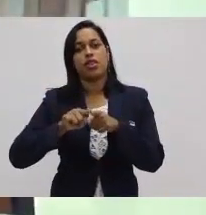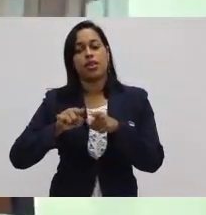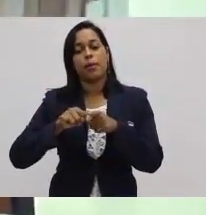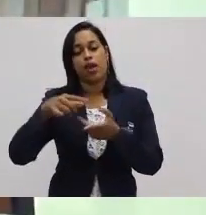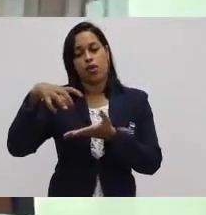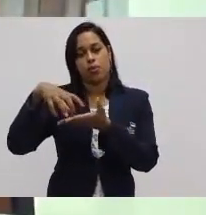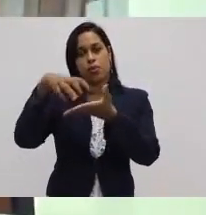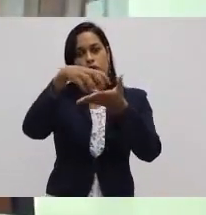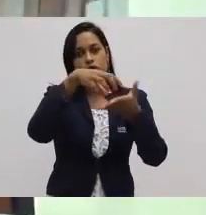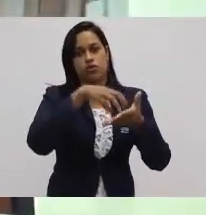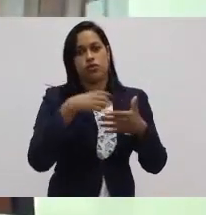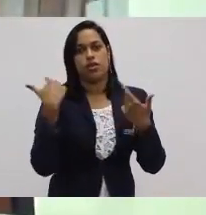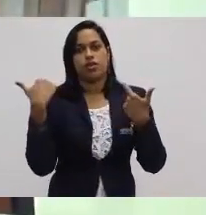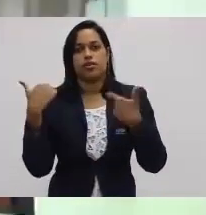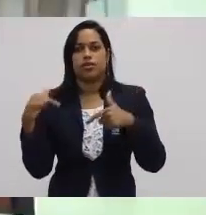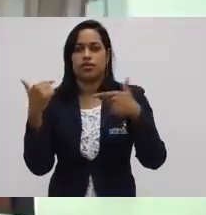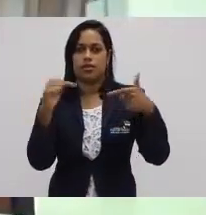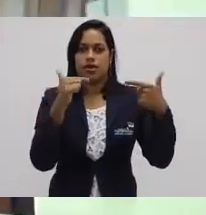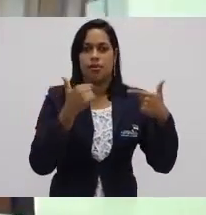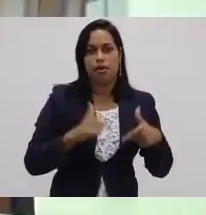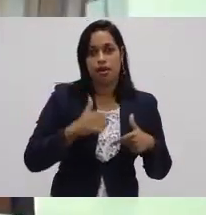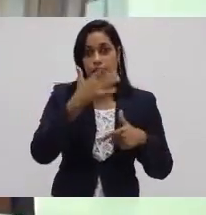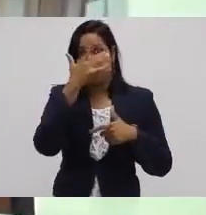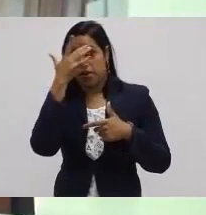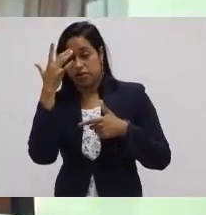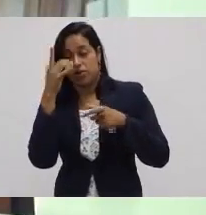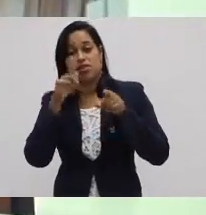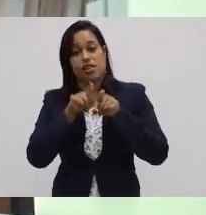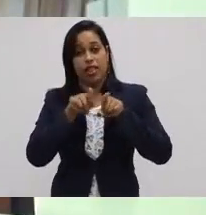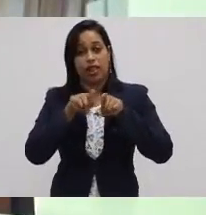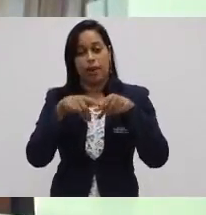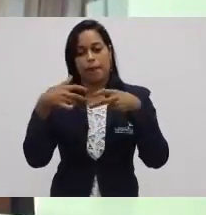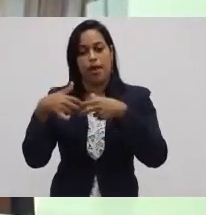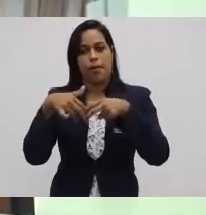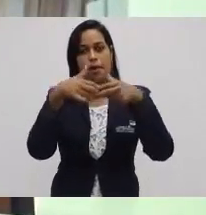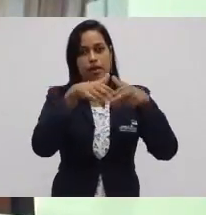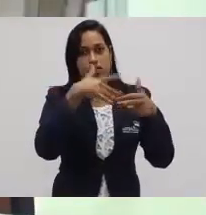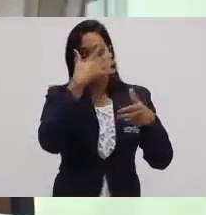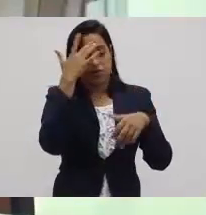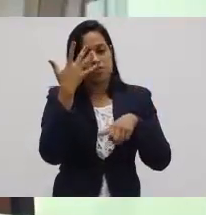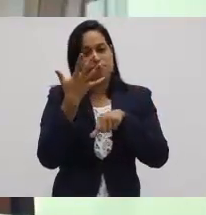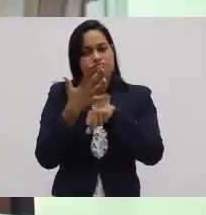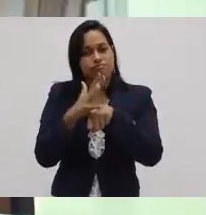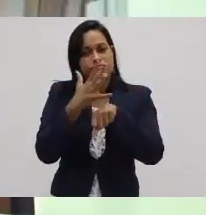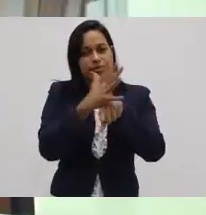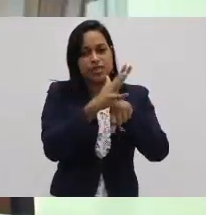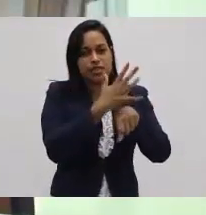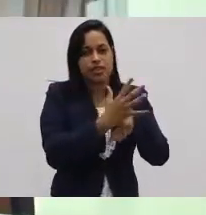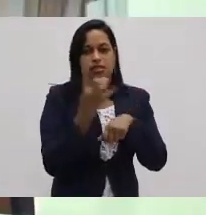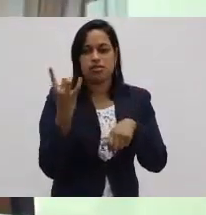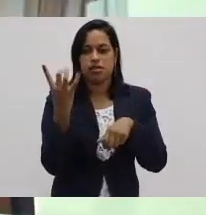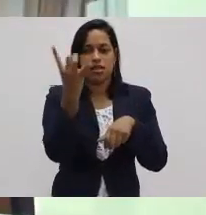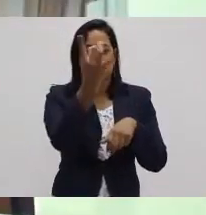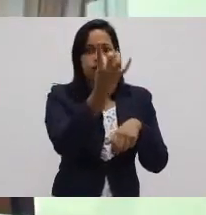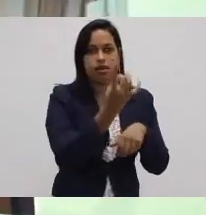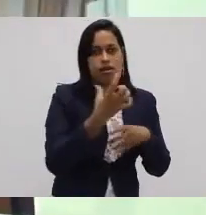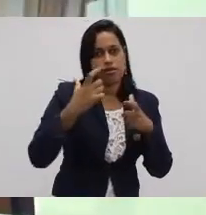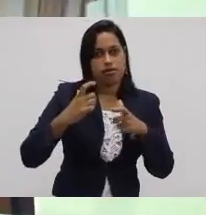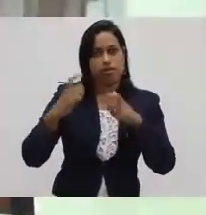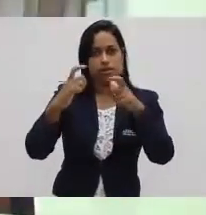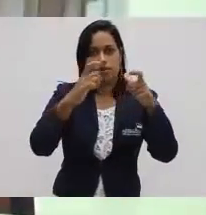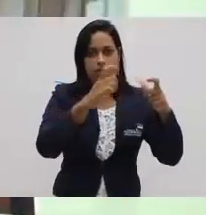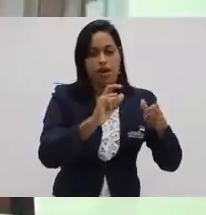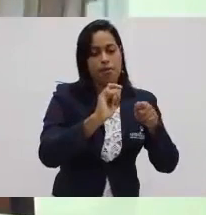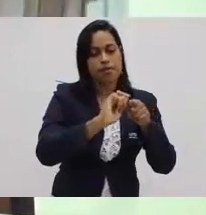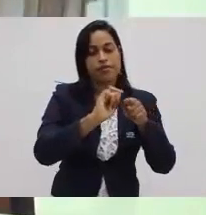Como ele passava a trabalhar pessoas e máquinas, então as pessoas eram treinadas em cada posto de trabalho para executar